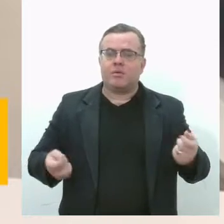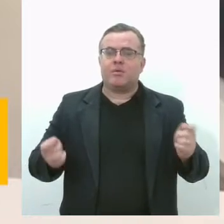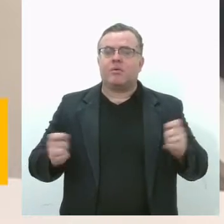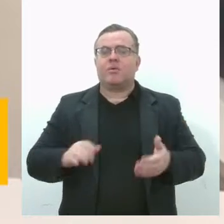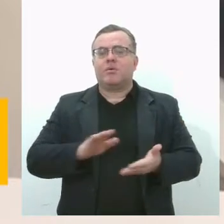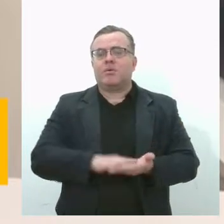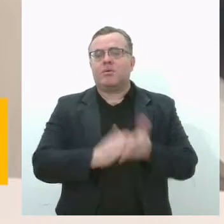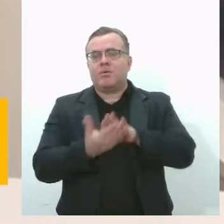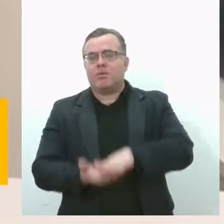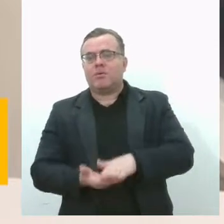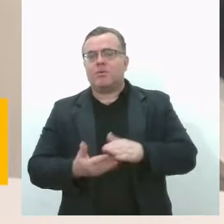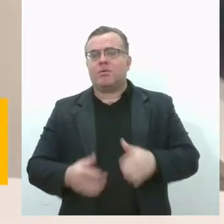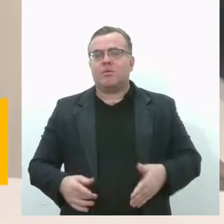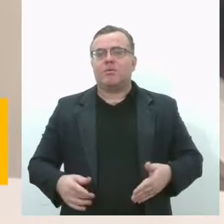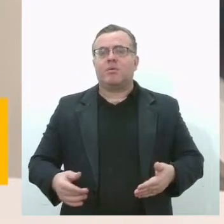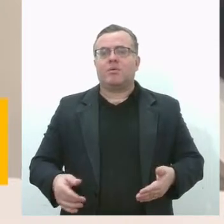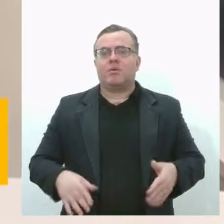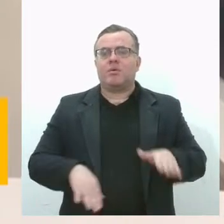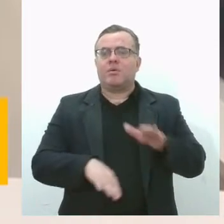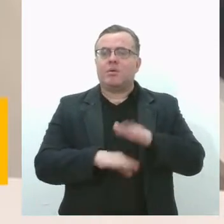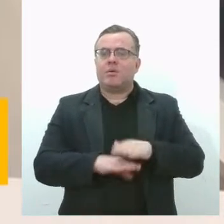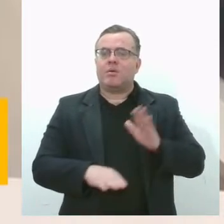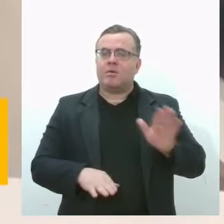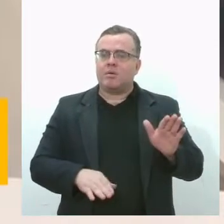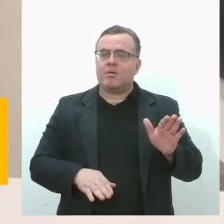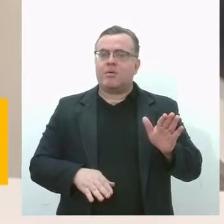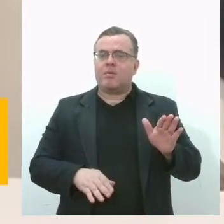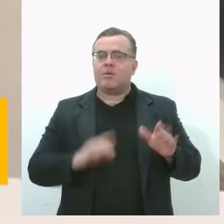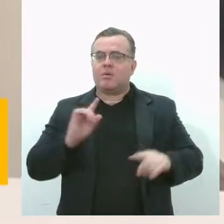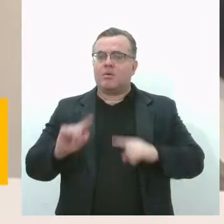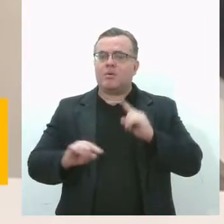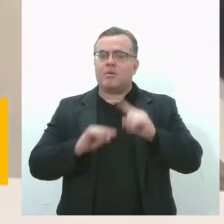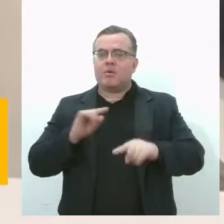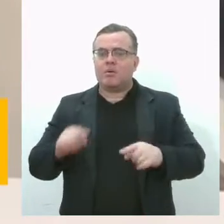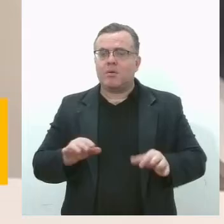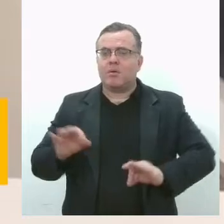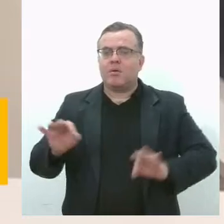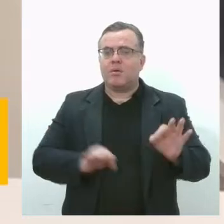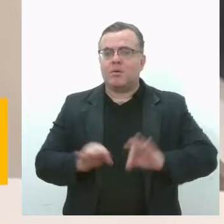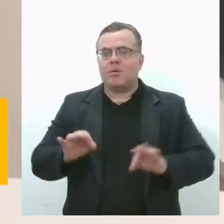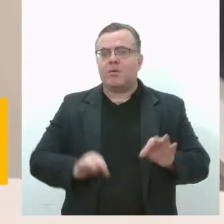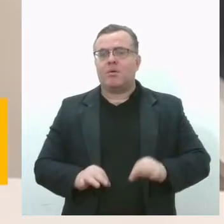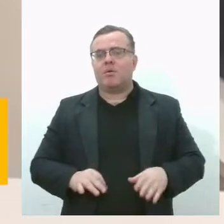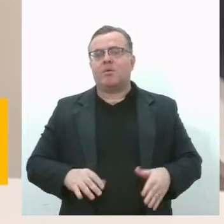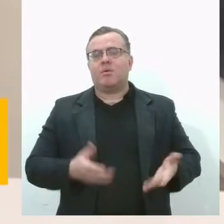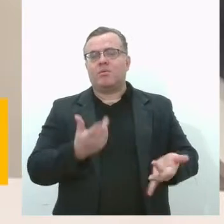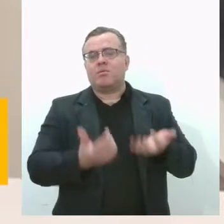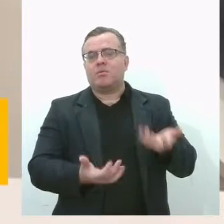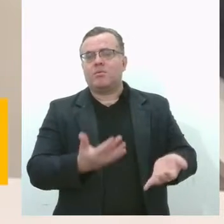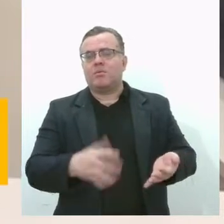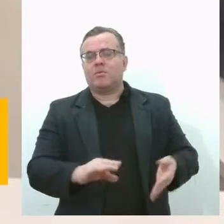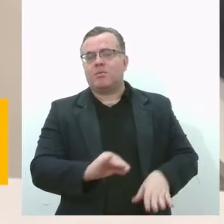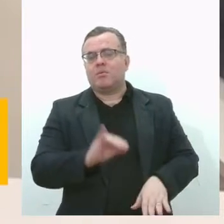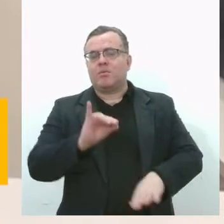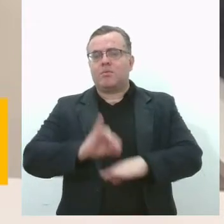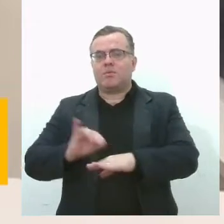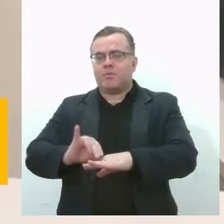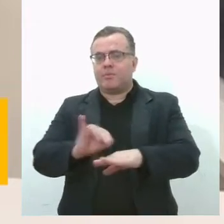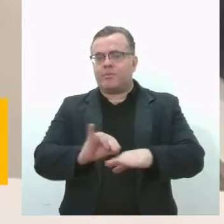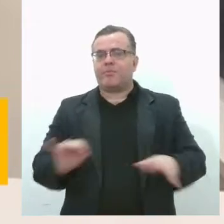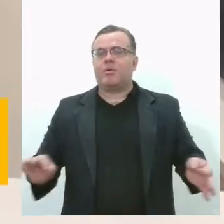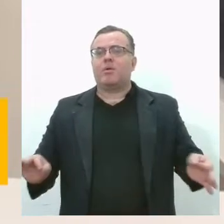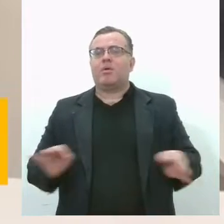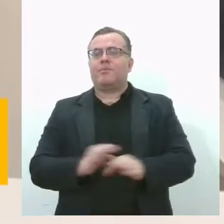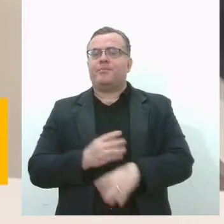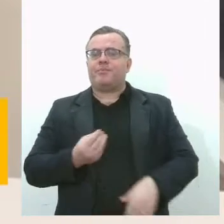e deixar congelada. E na hora de montar a lancheirinha, só fazer o descongelamento correto. Como frutas